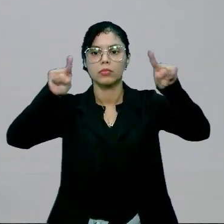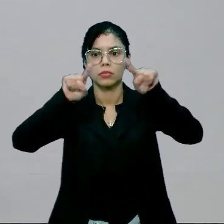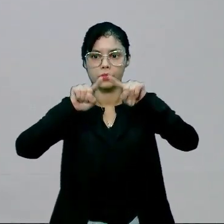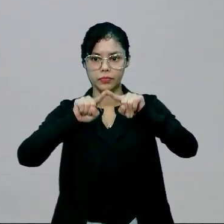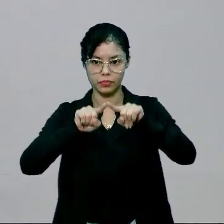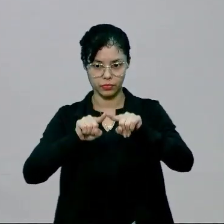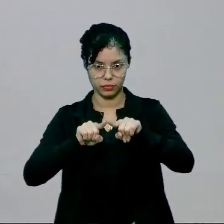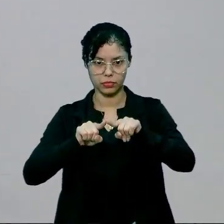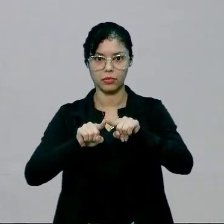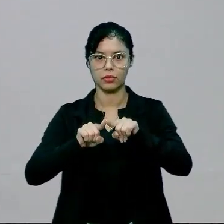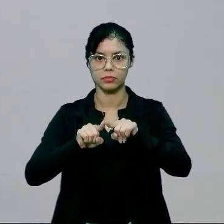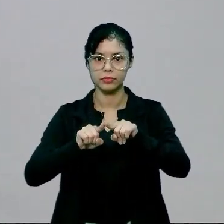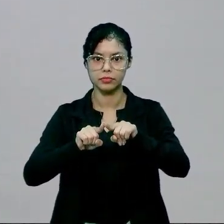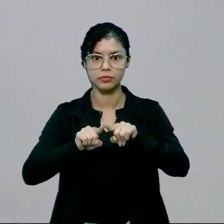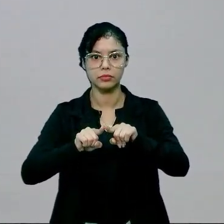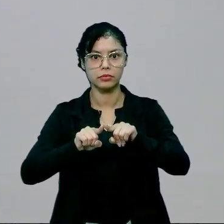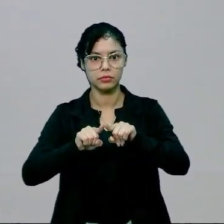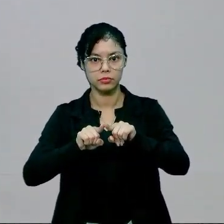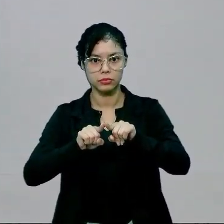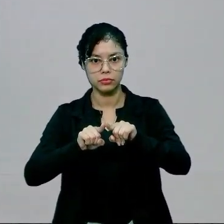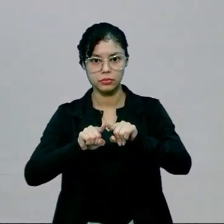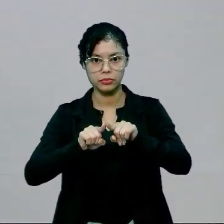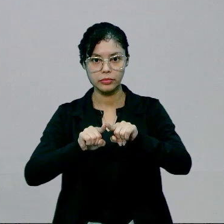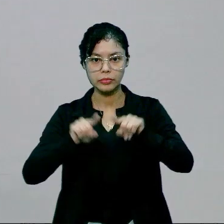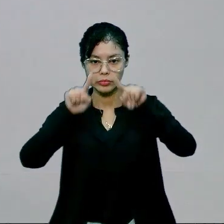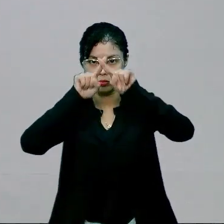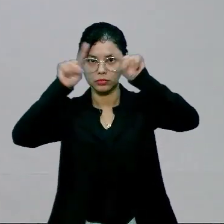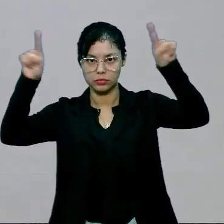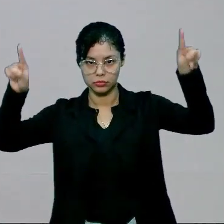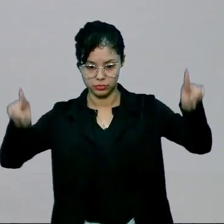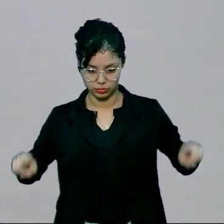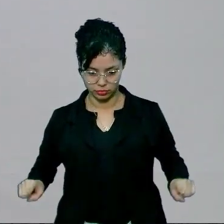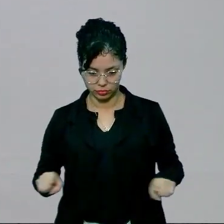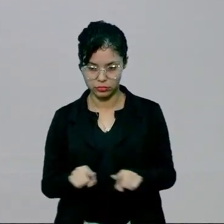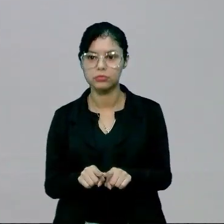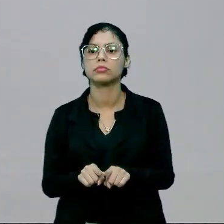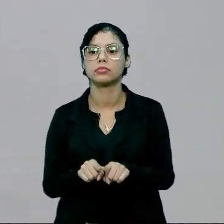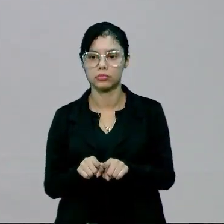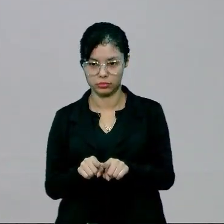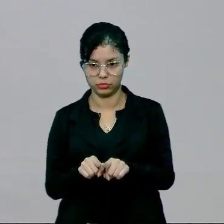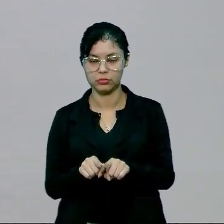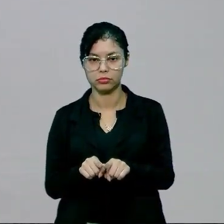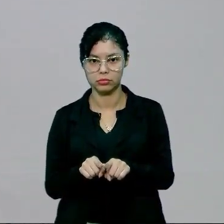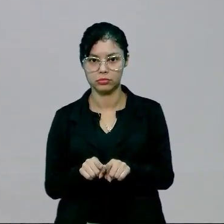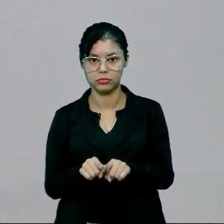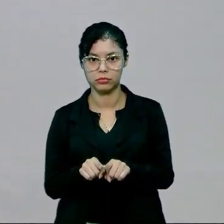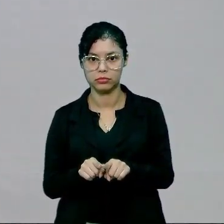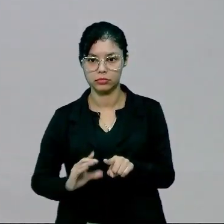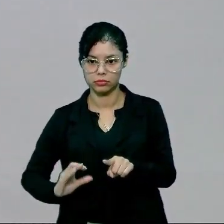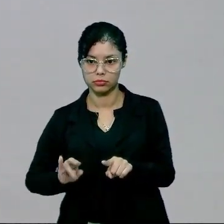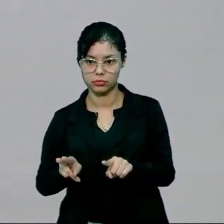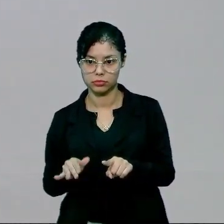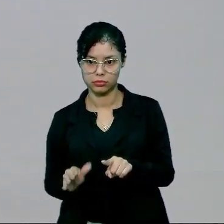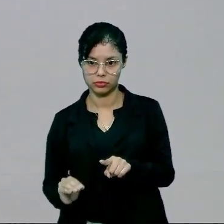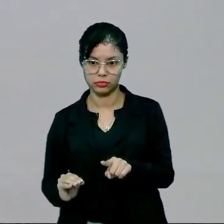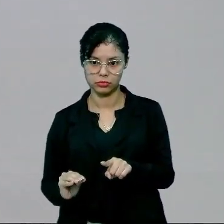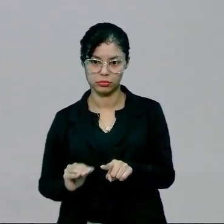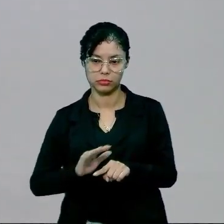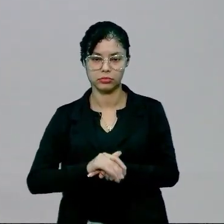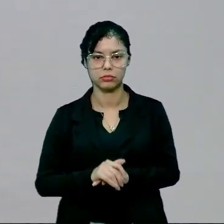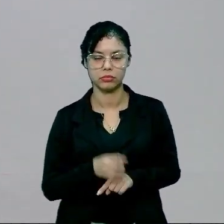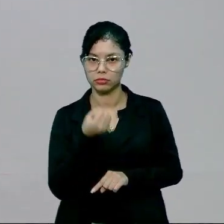né? Que são as bolas. E o quadrado que fica fora, que é a parte que nós chamamos de conjunto universo.